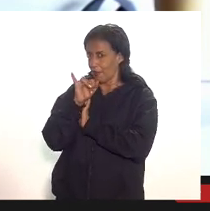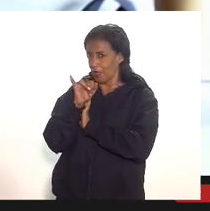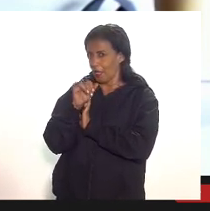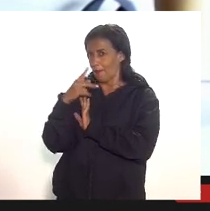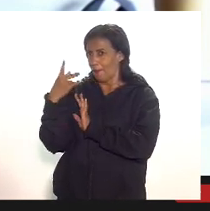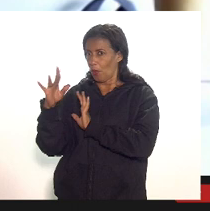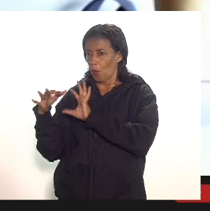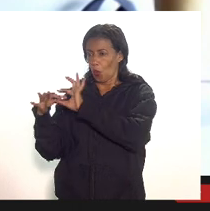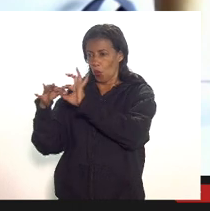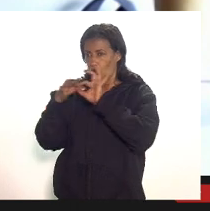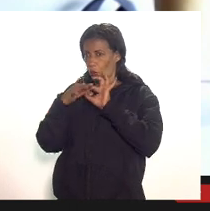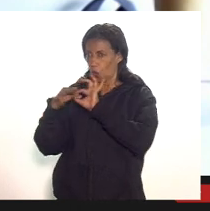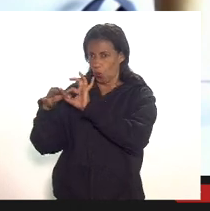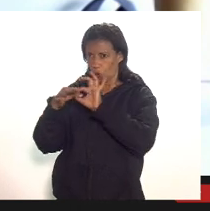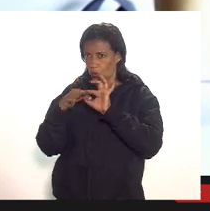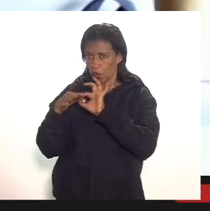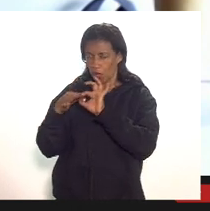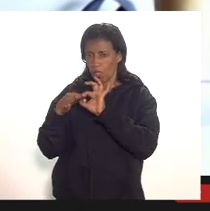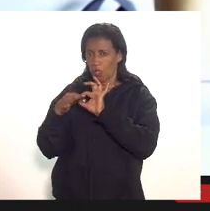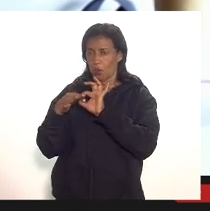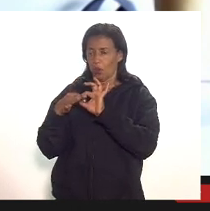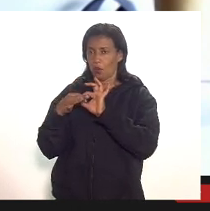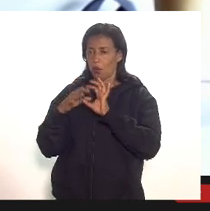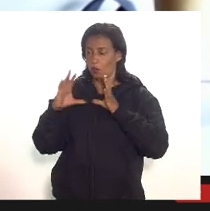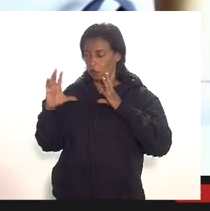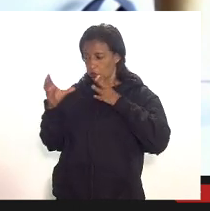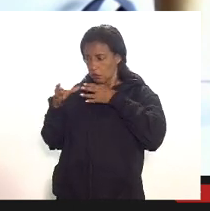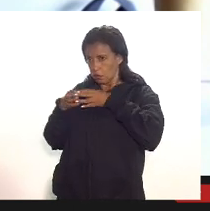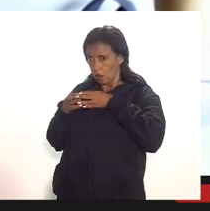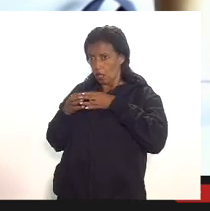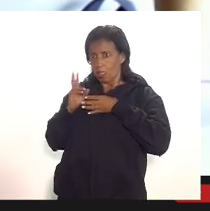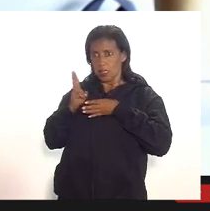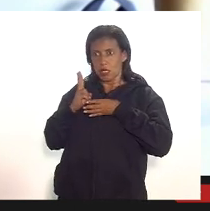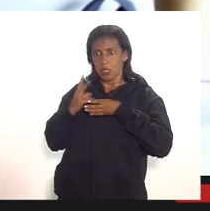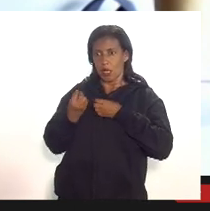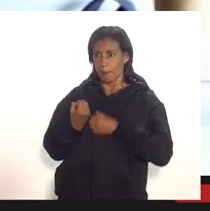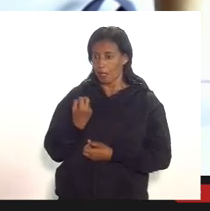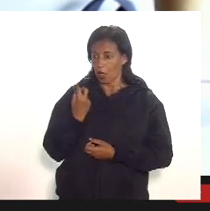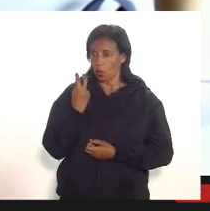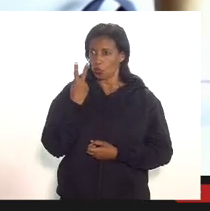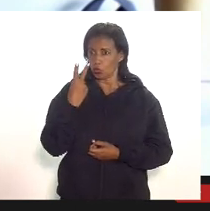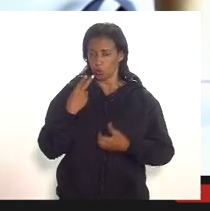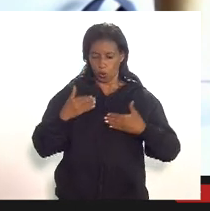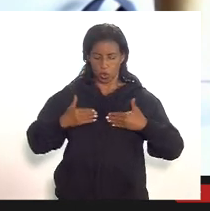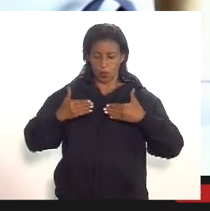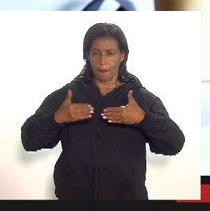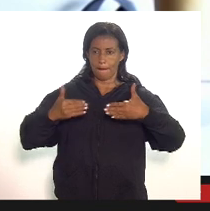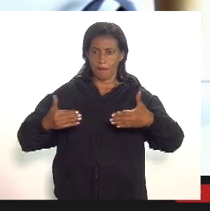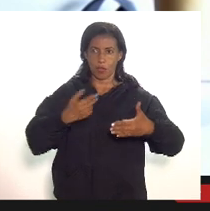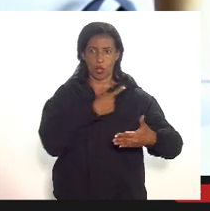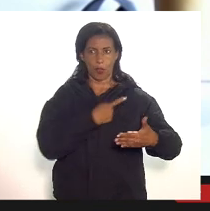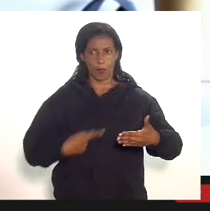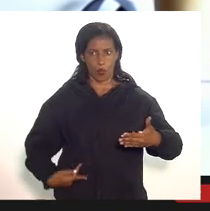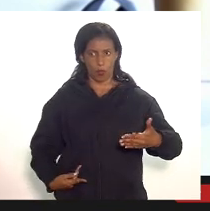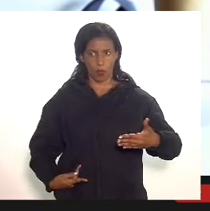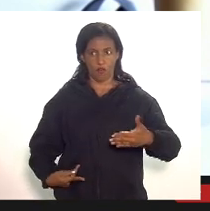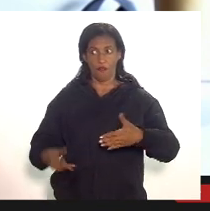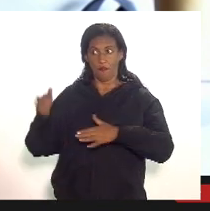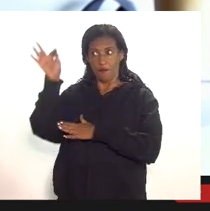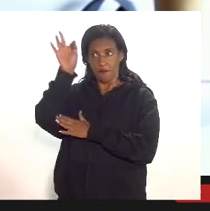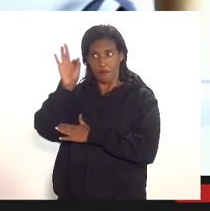a gente sempre encaminha para os dois Ministérios Públicos o Federal e o Estadual